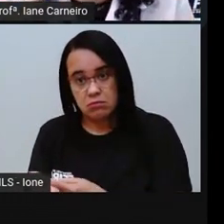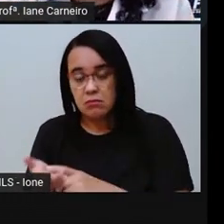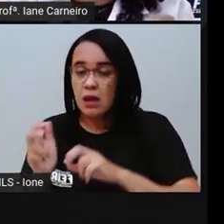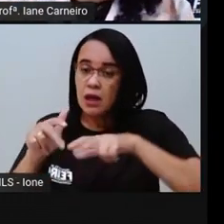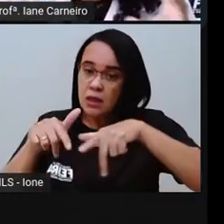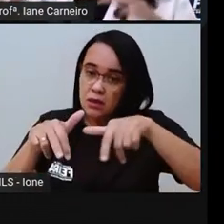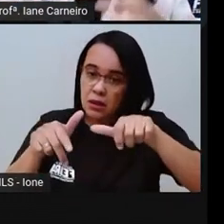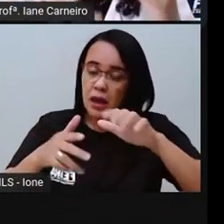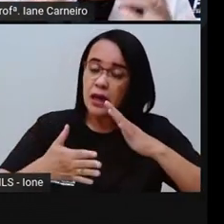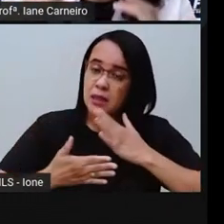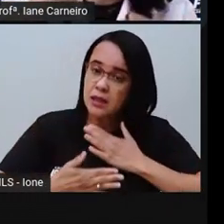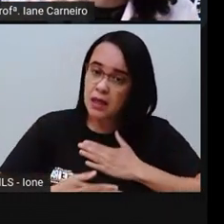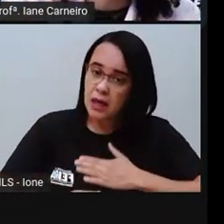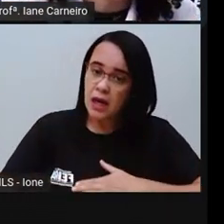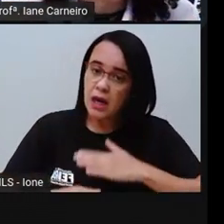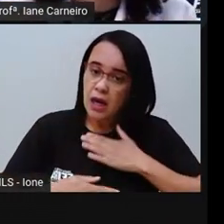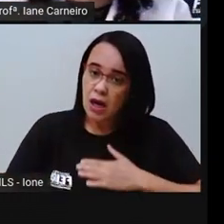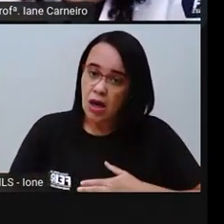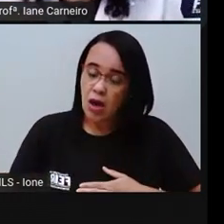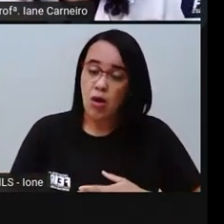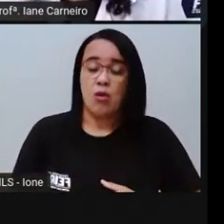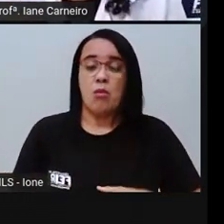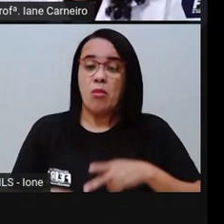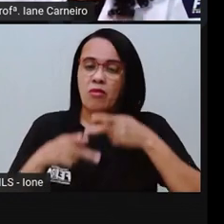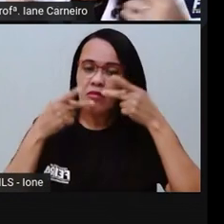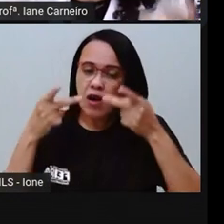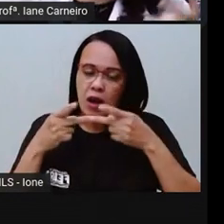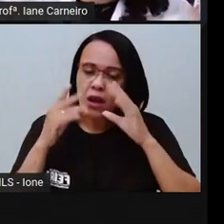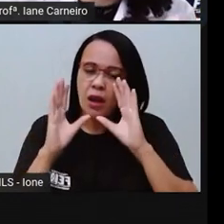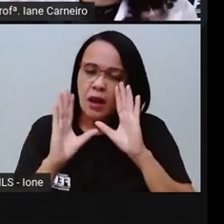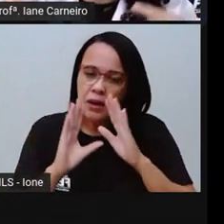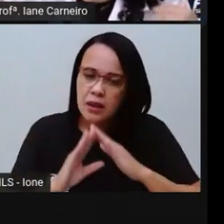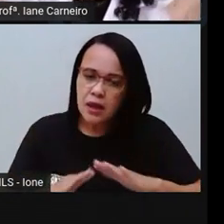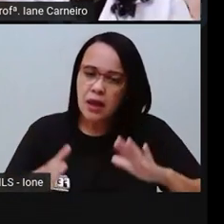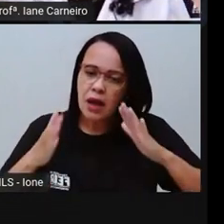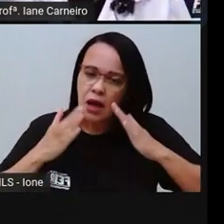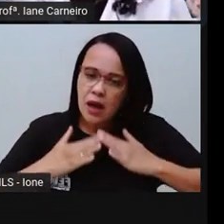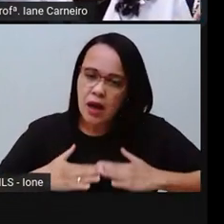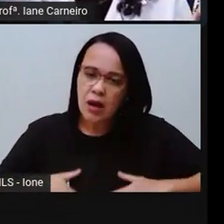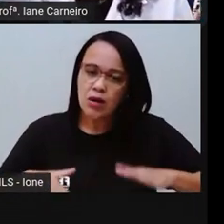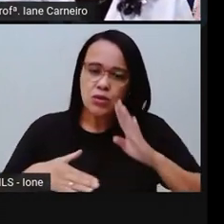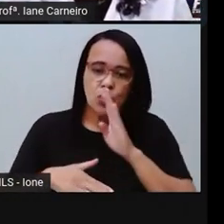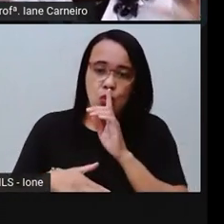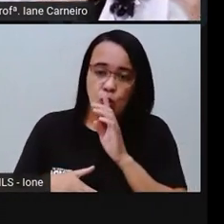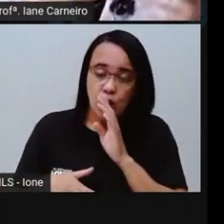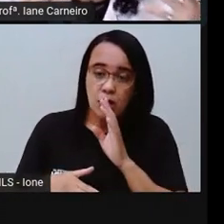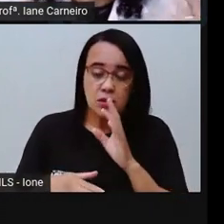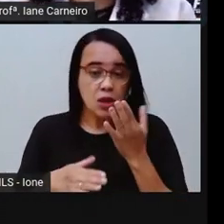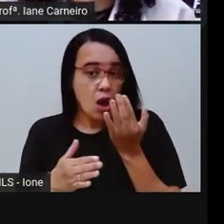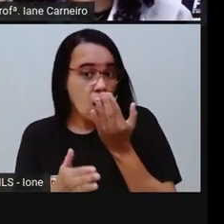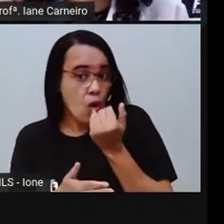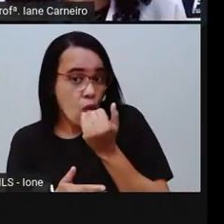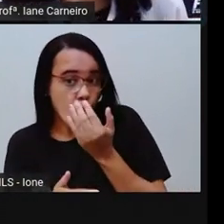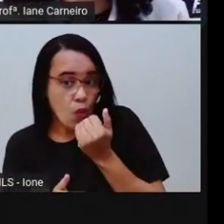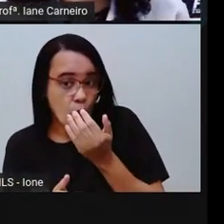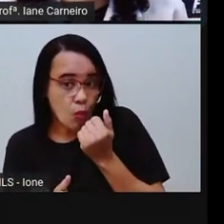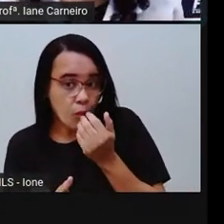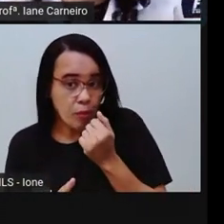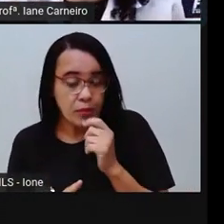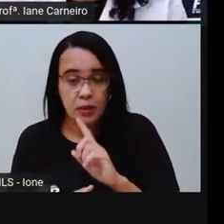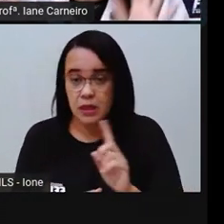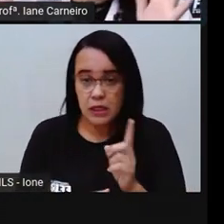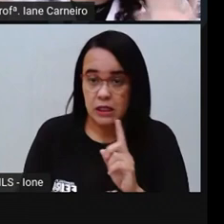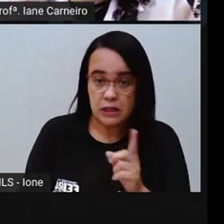Também tem igrejas que não permitem você comer, né? Tem igrejas que também não permitem você ir com determinado tipo de